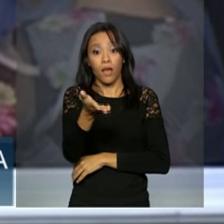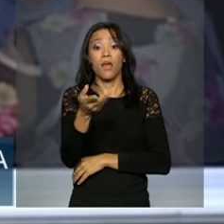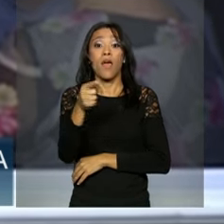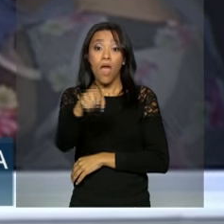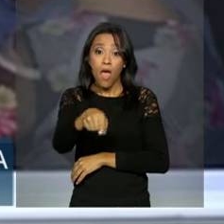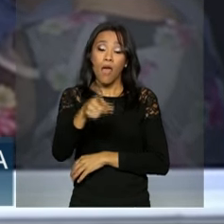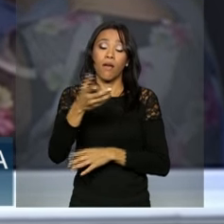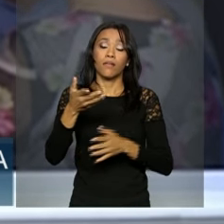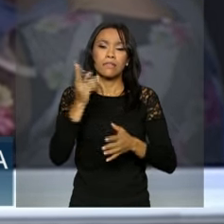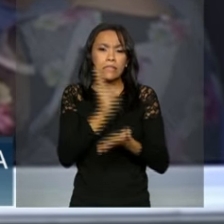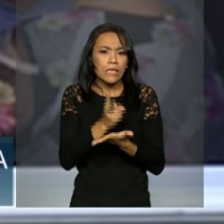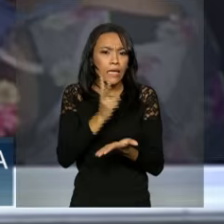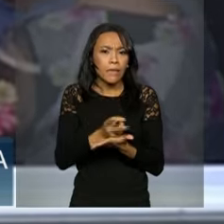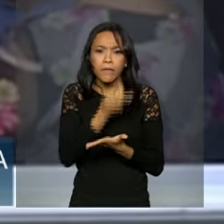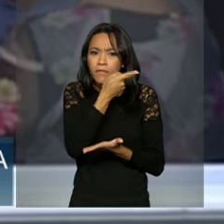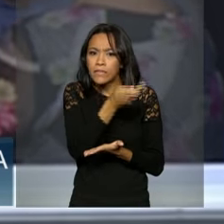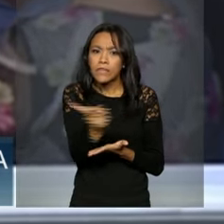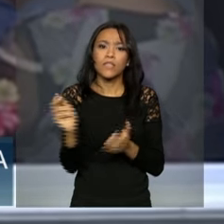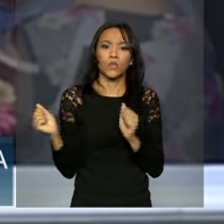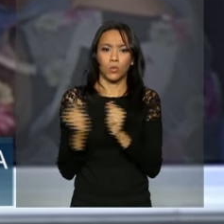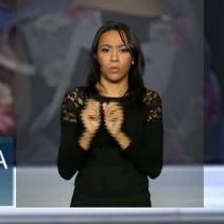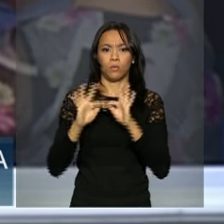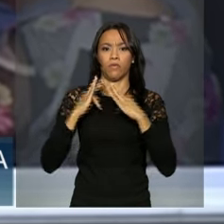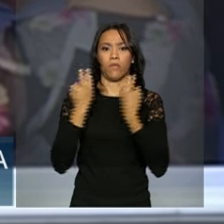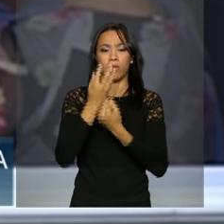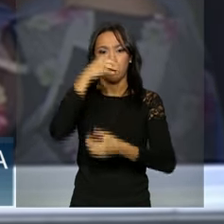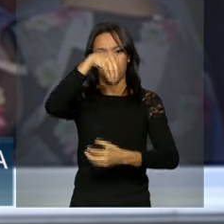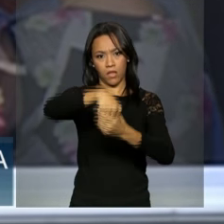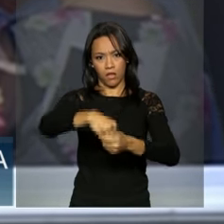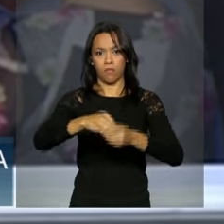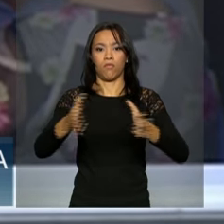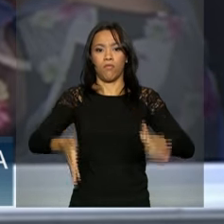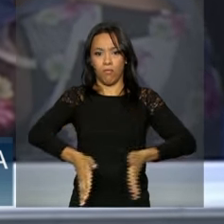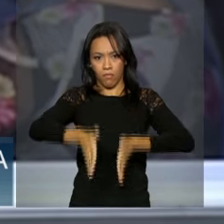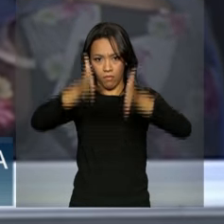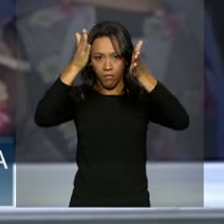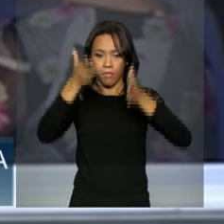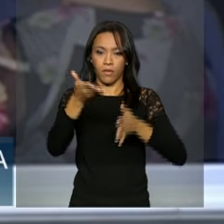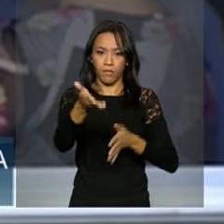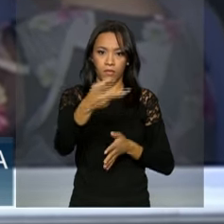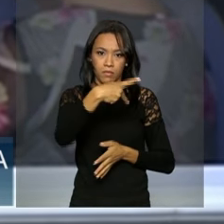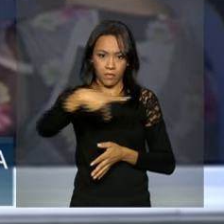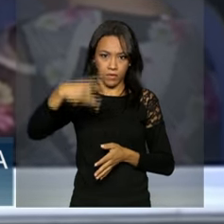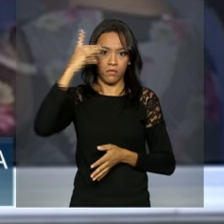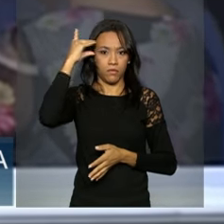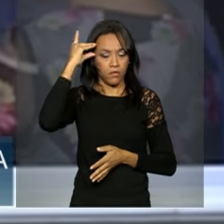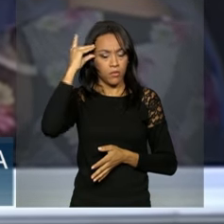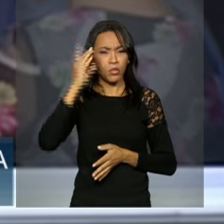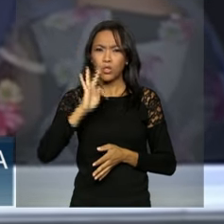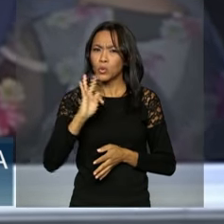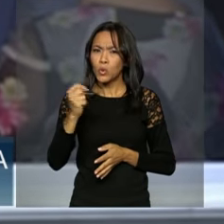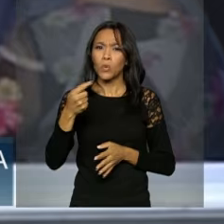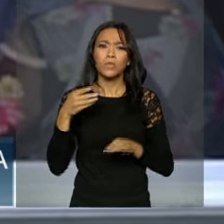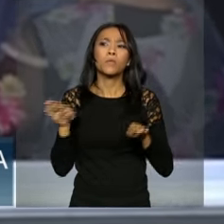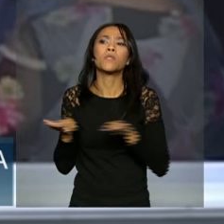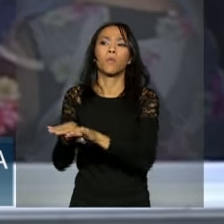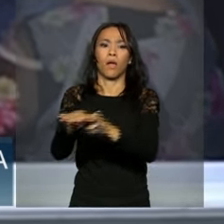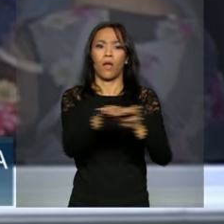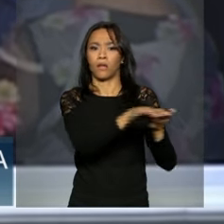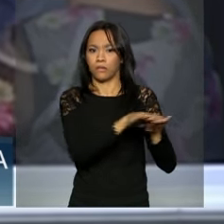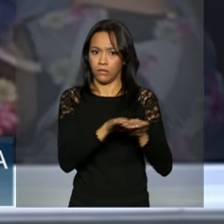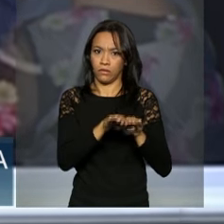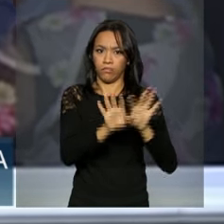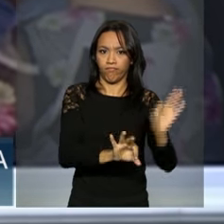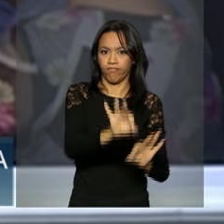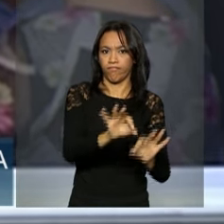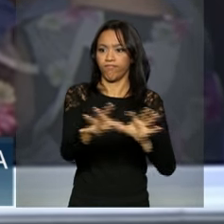apartamentos, ela sempre visita, está junto com a família dentro da unidade. São todos padronizados, esse apartamento